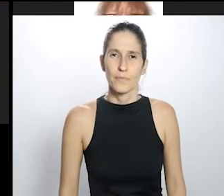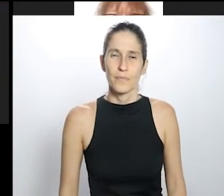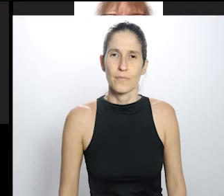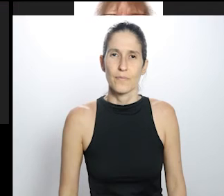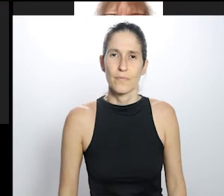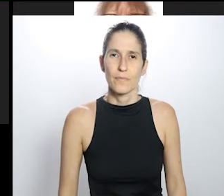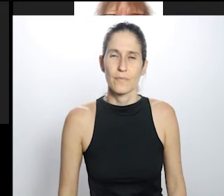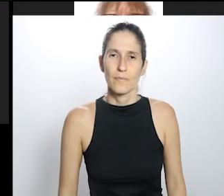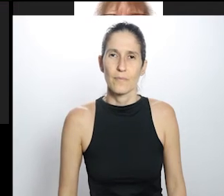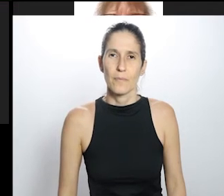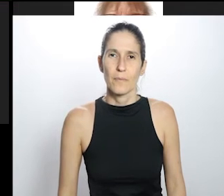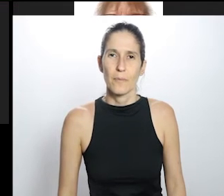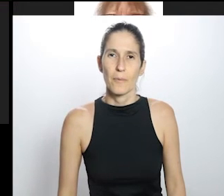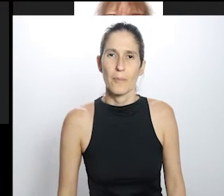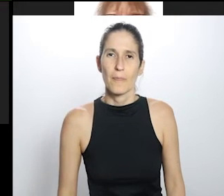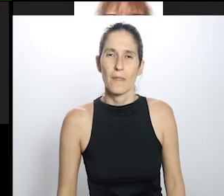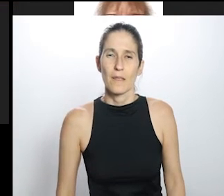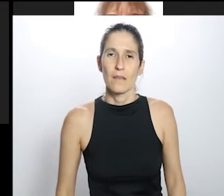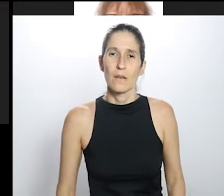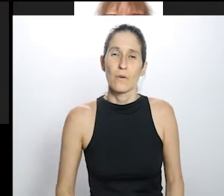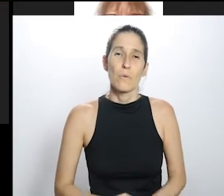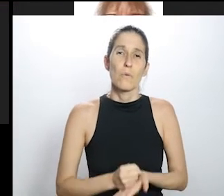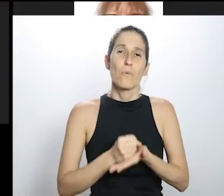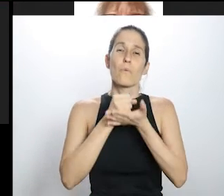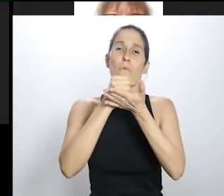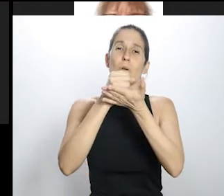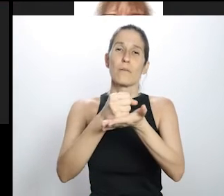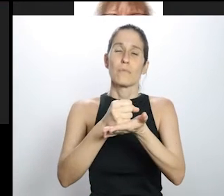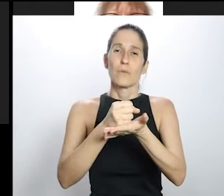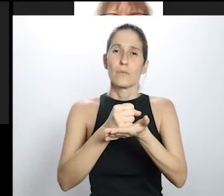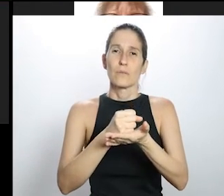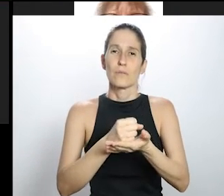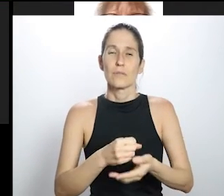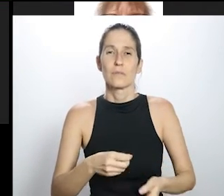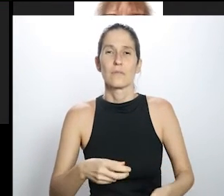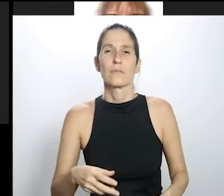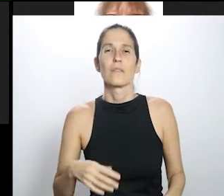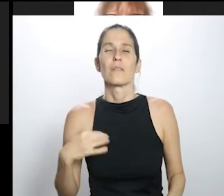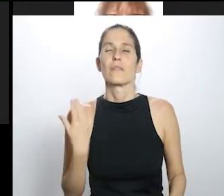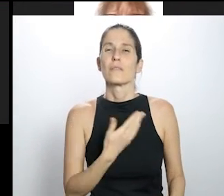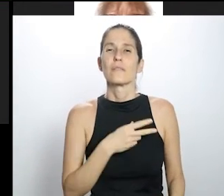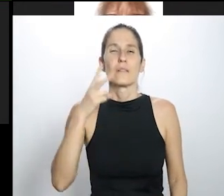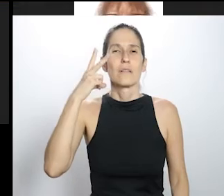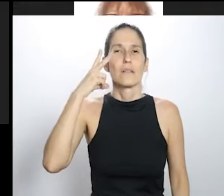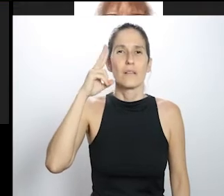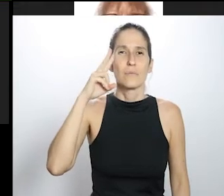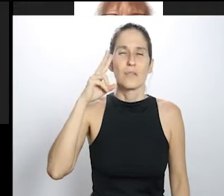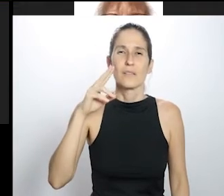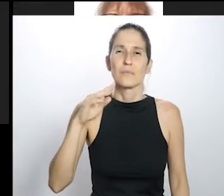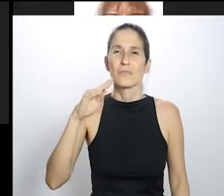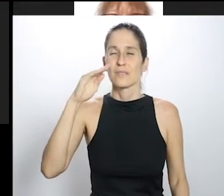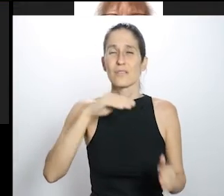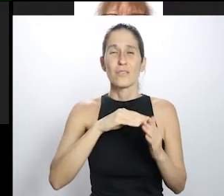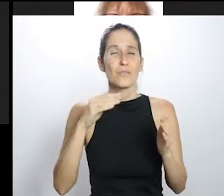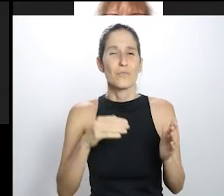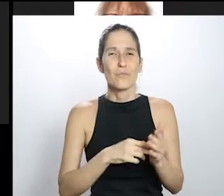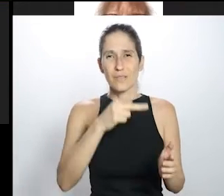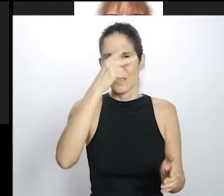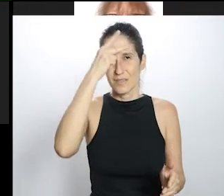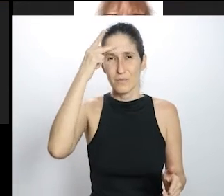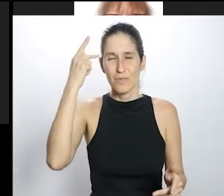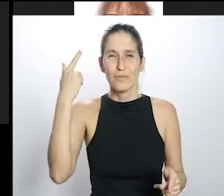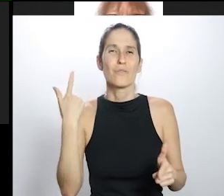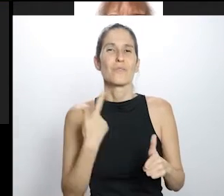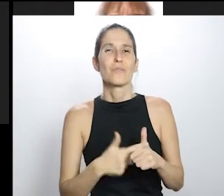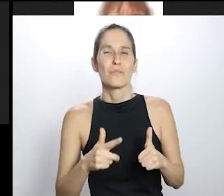né? Isso também vem, nos dá uma força, nos dá um ânimo, porque aí a gente lembra que, como todo mundo, a gente está padecendo e